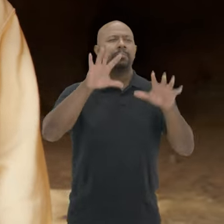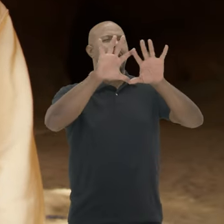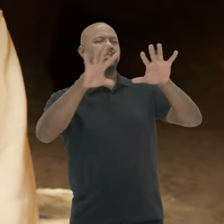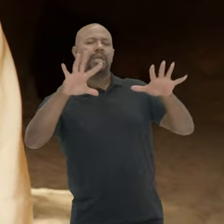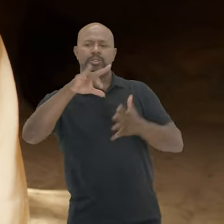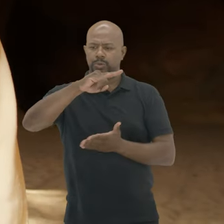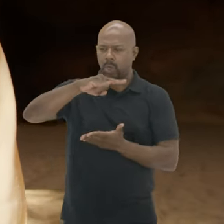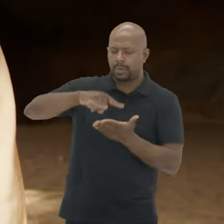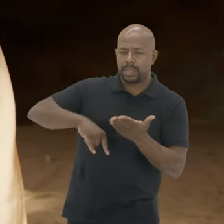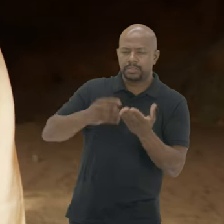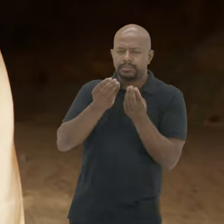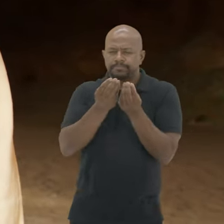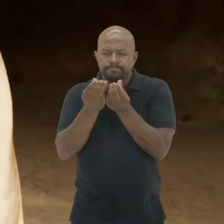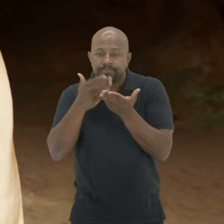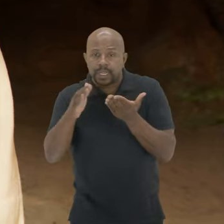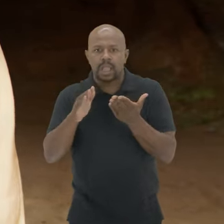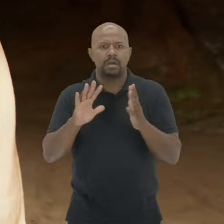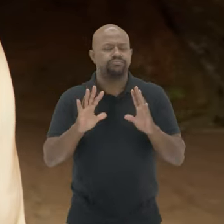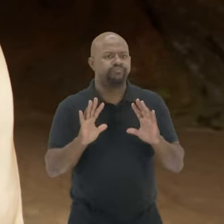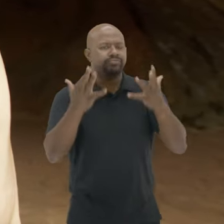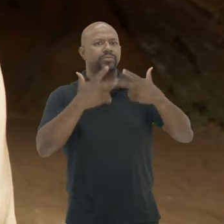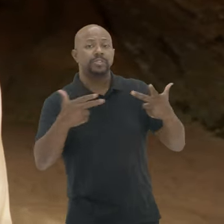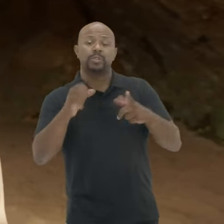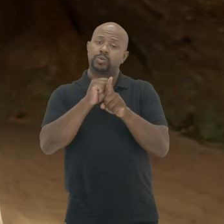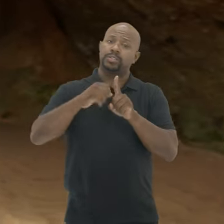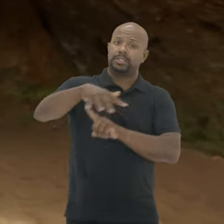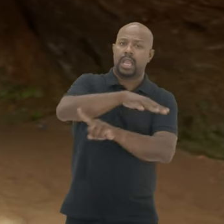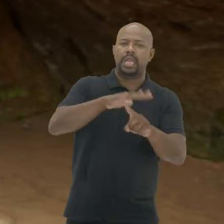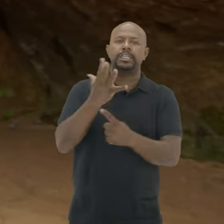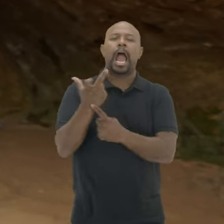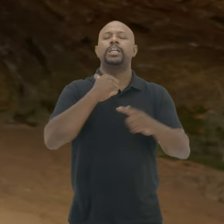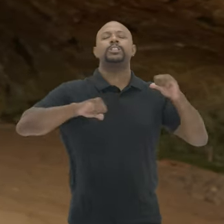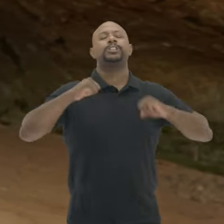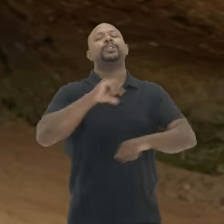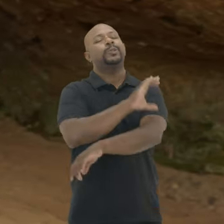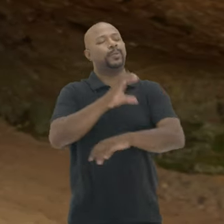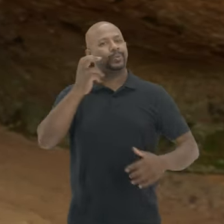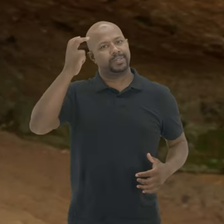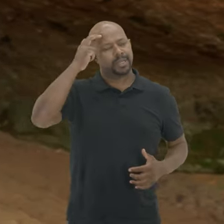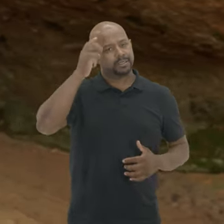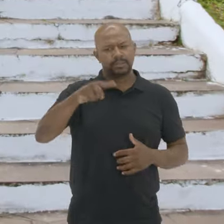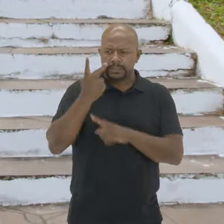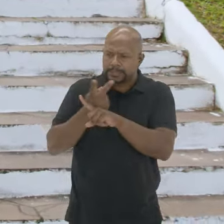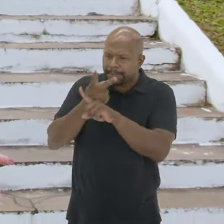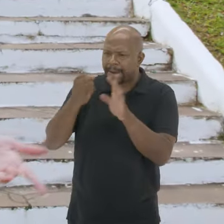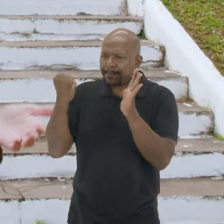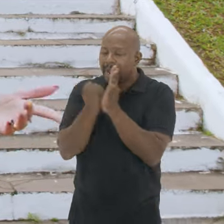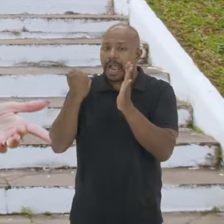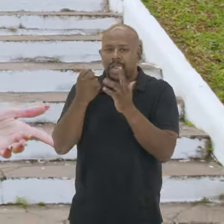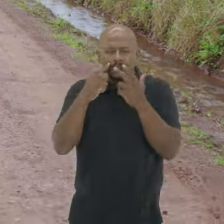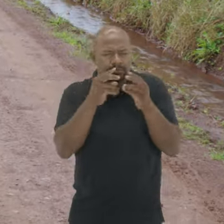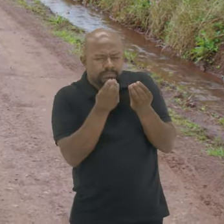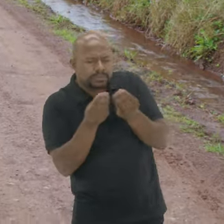João Heitor, arqueólogo e historiador Vestígios, manifestações sociais, artísticas e culturais Buscamos